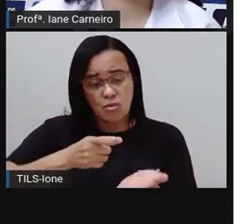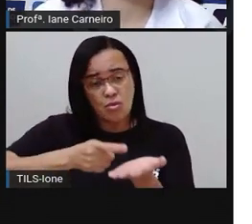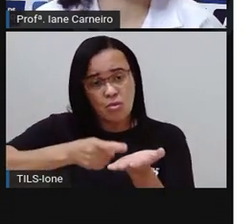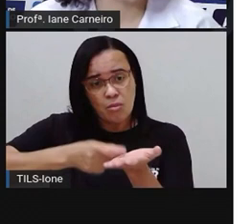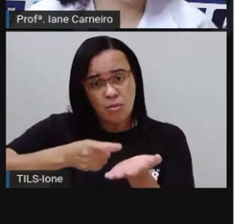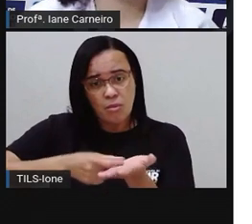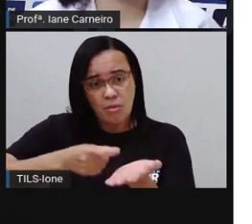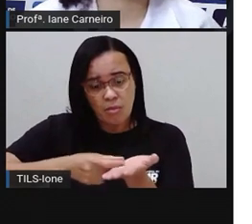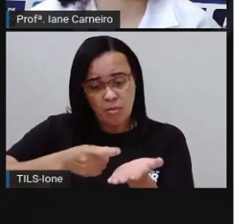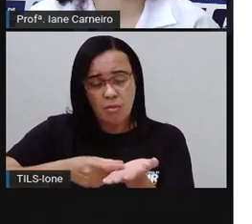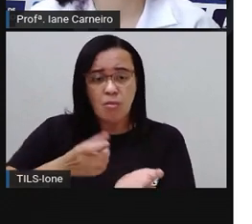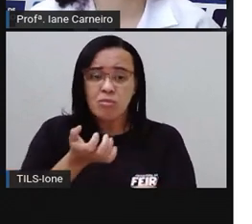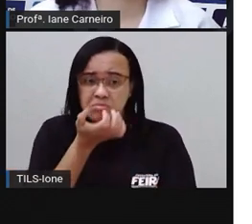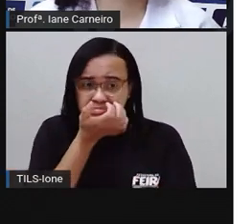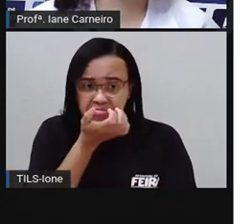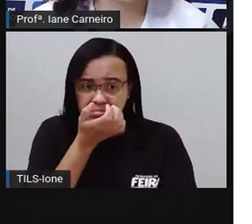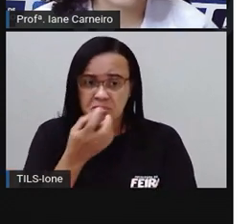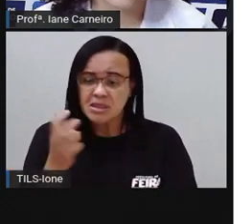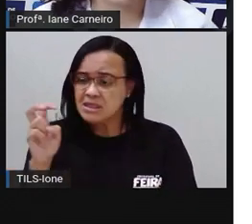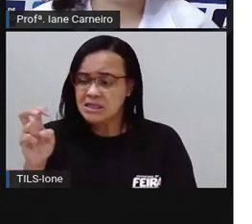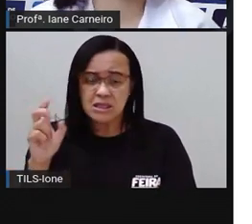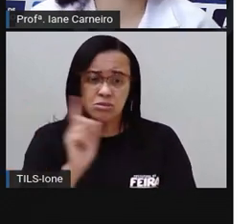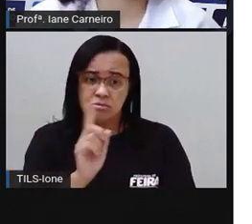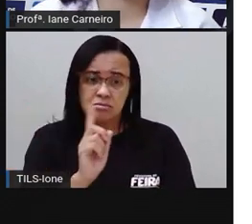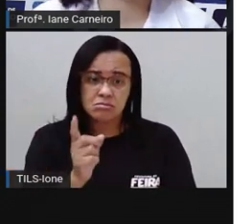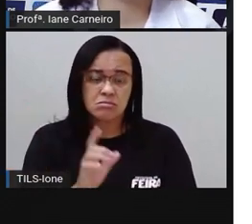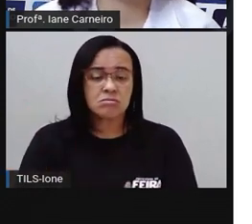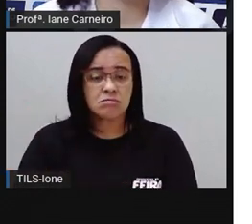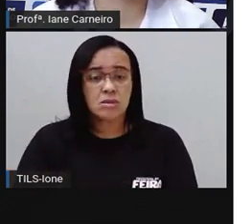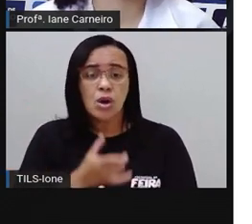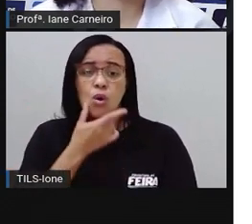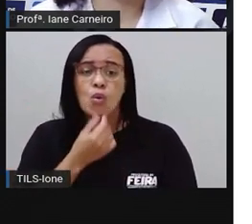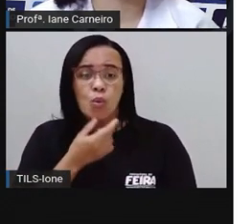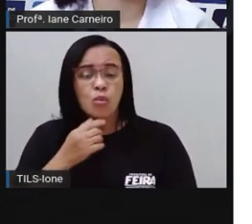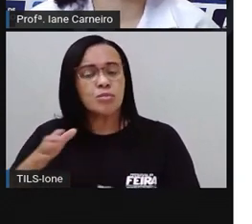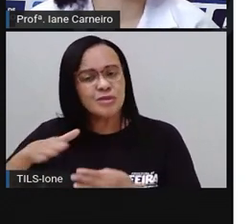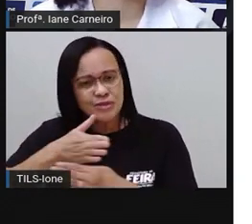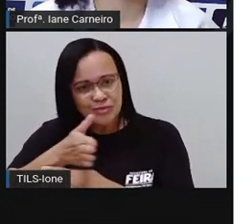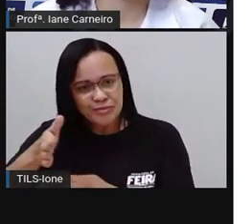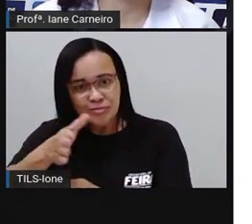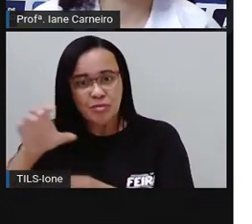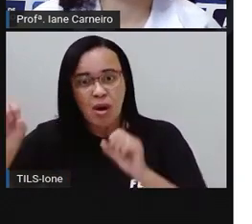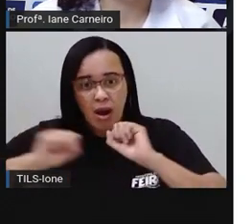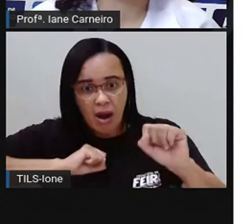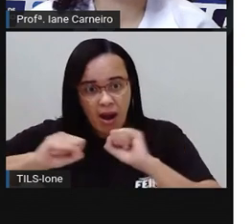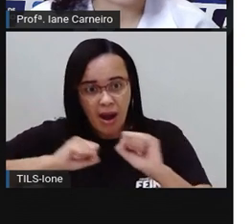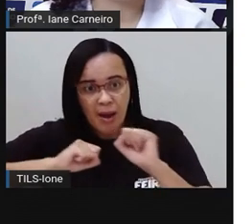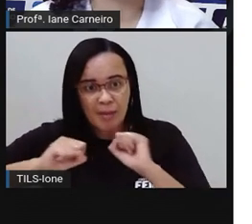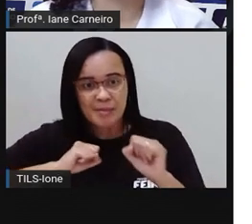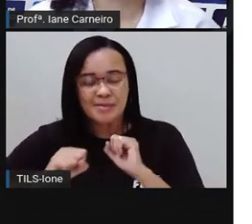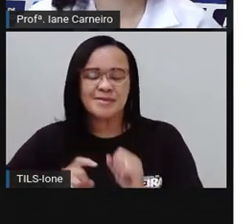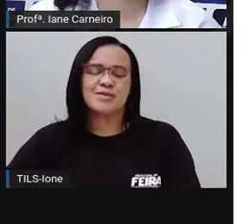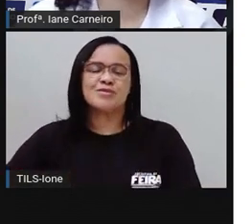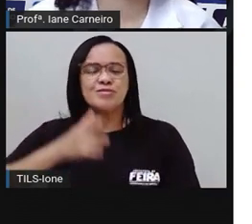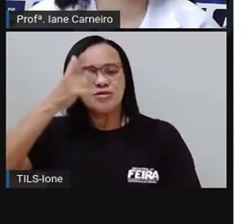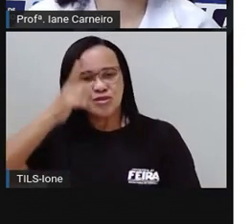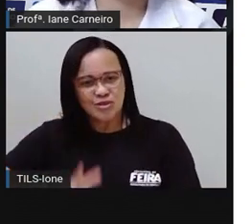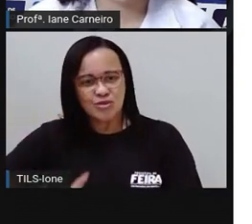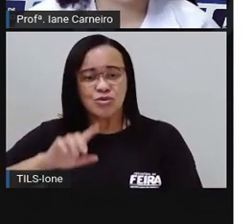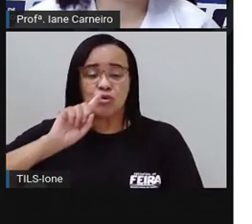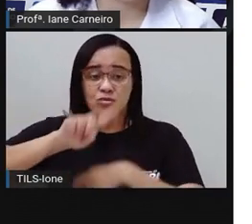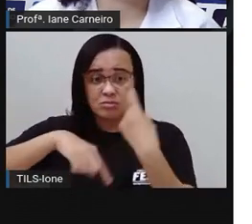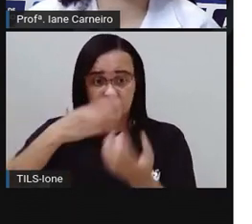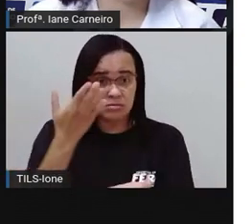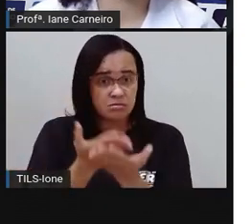Esta não é de cinco. E Theo atravessou a ponte correndo. Depois da aula, o Duende